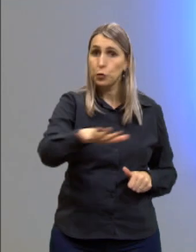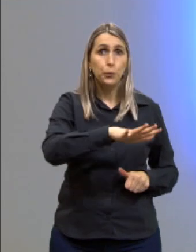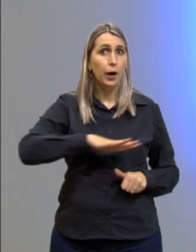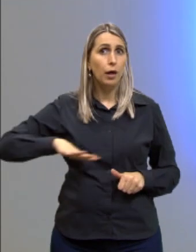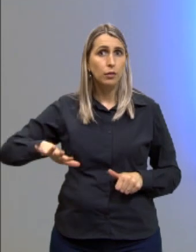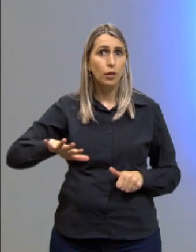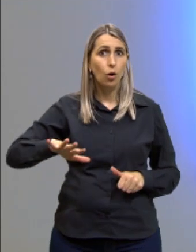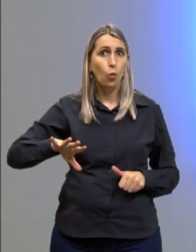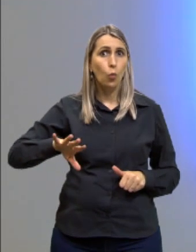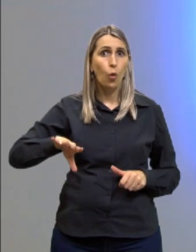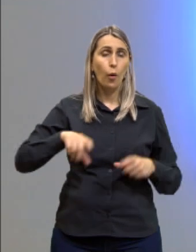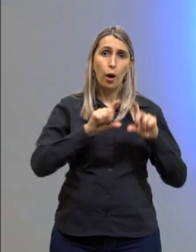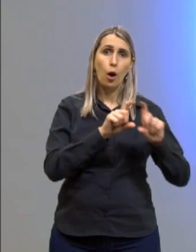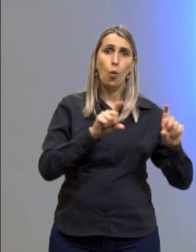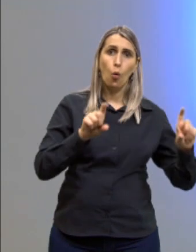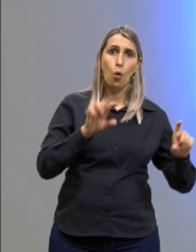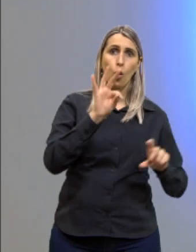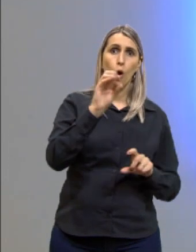tópico dela aqui?